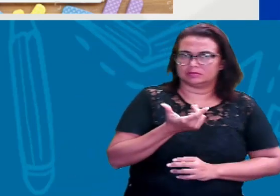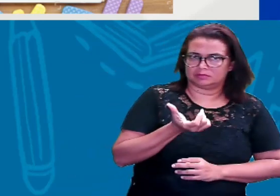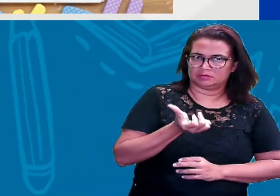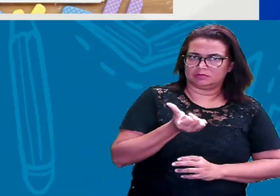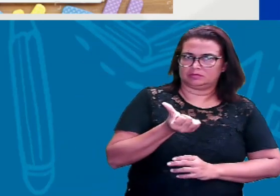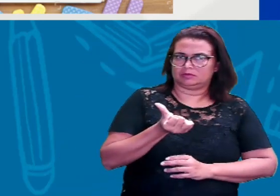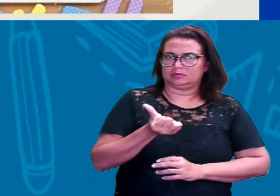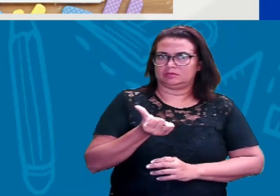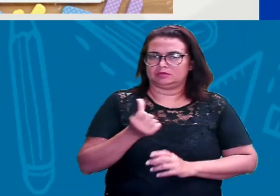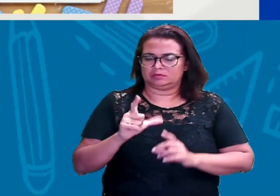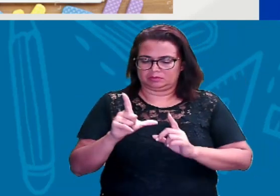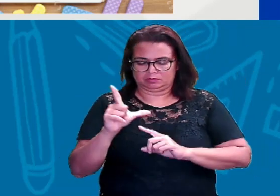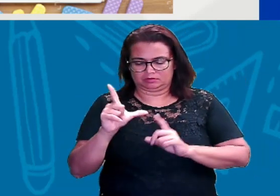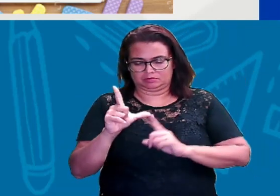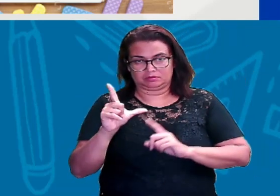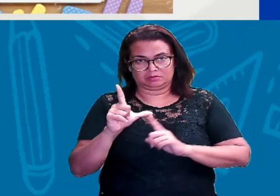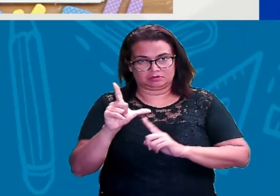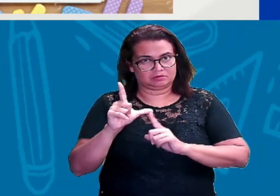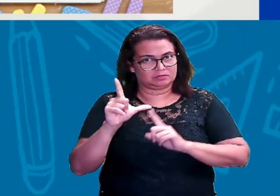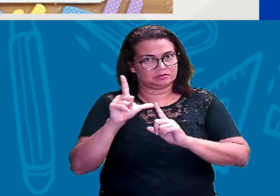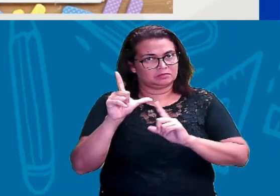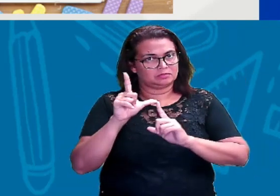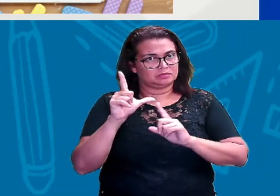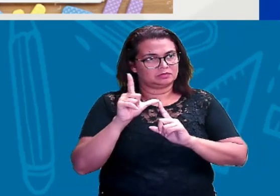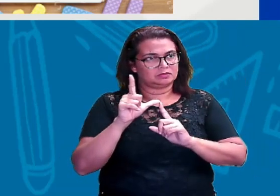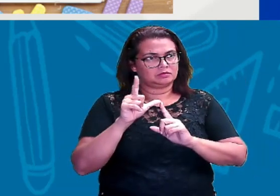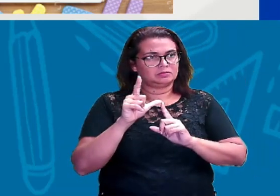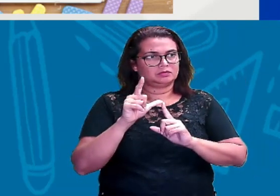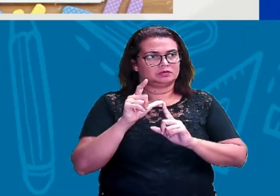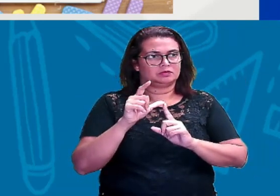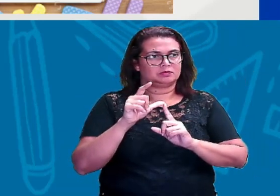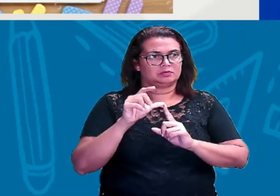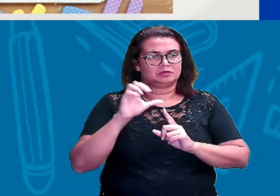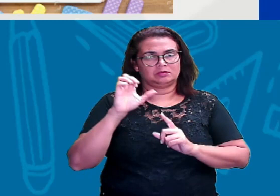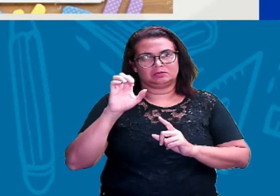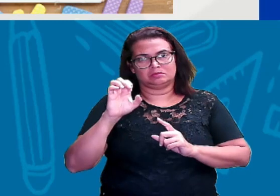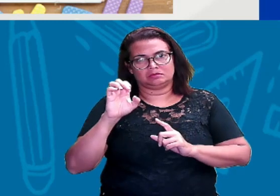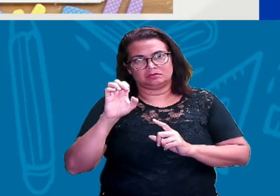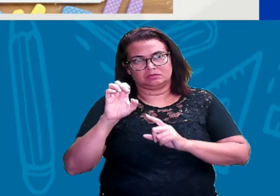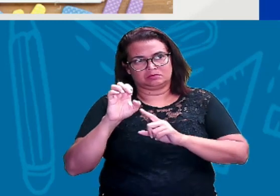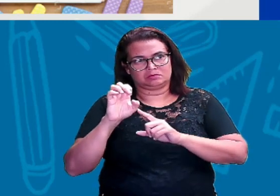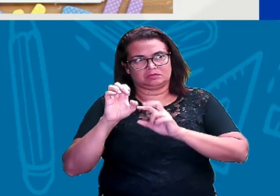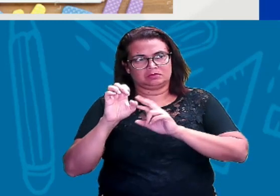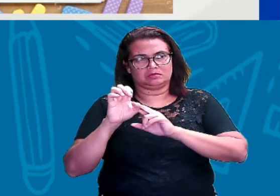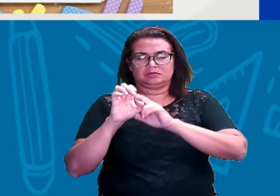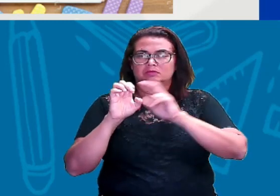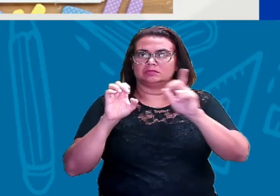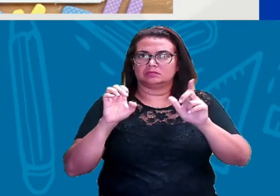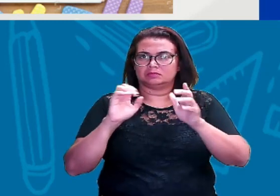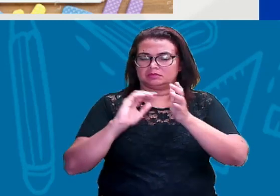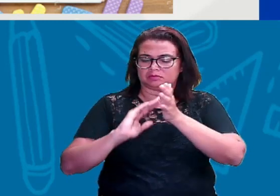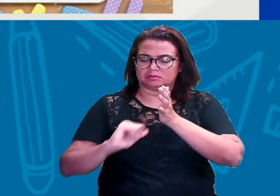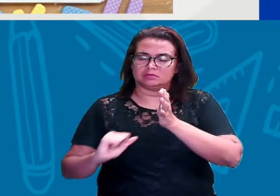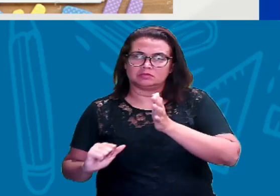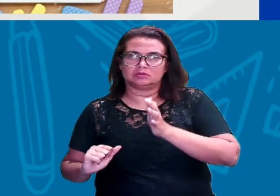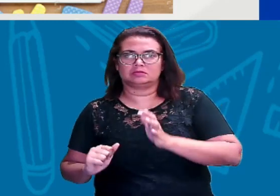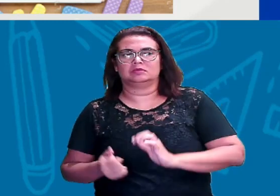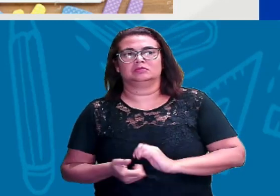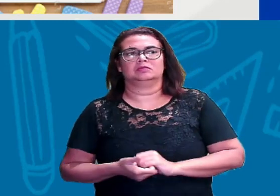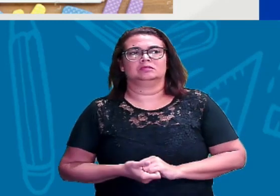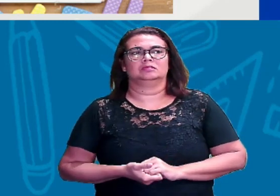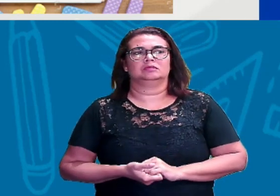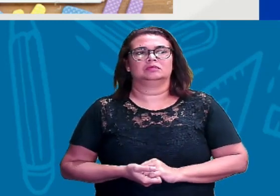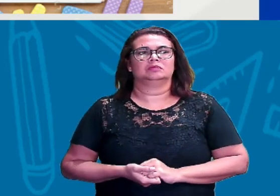letras, certo? E aquela letrinha E foi retirada. letrinha E não existe mais.